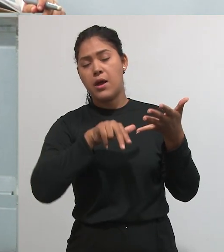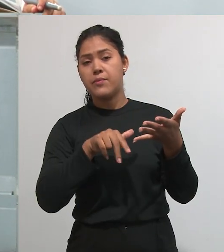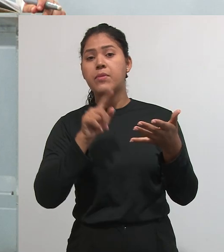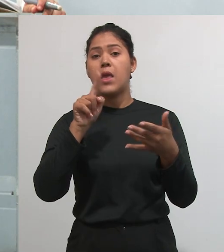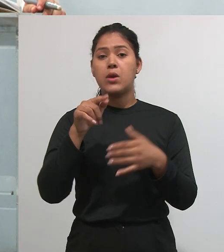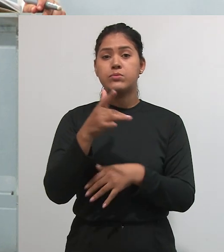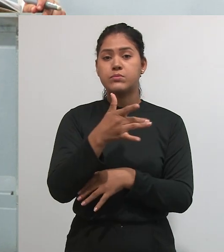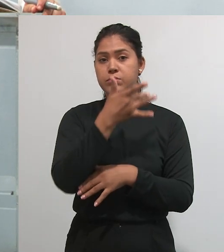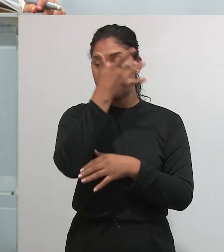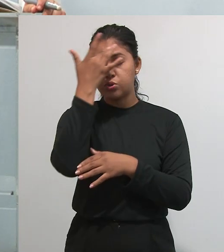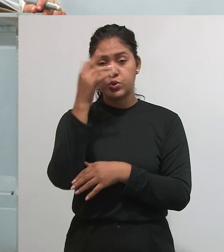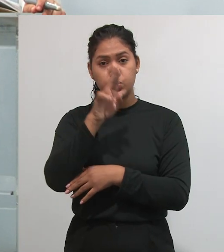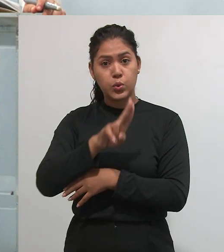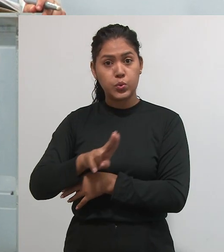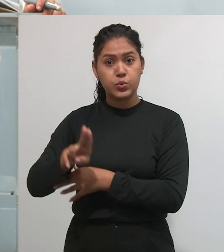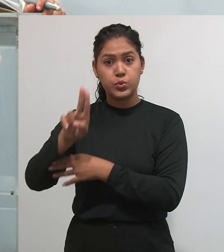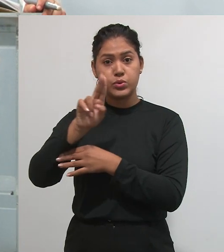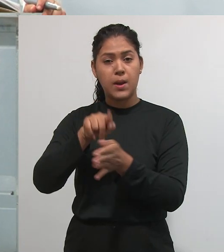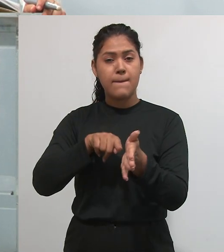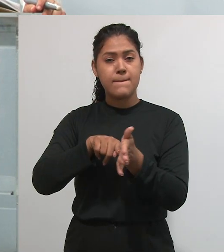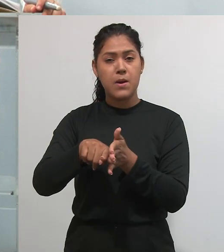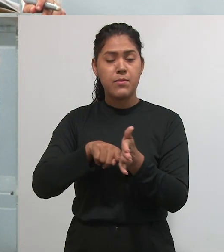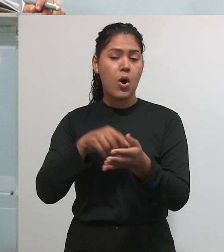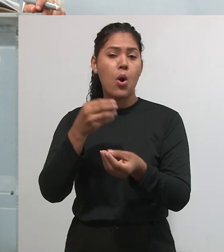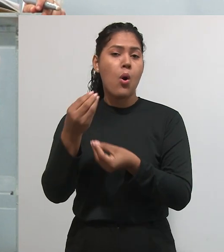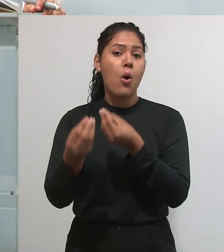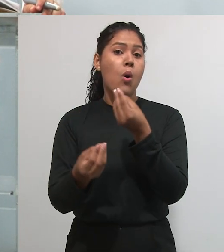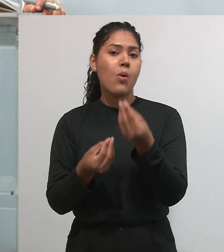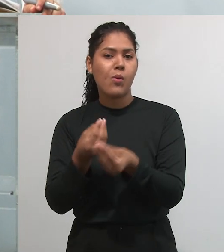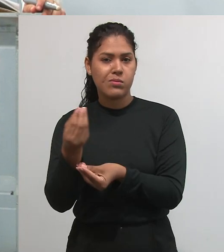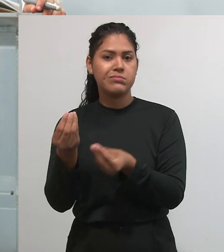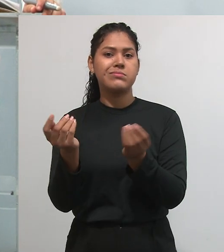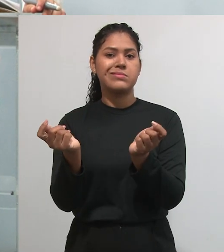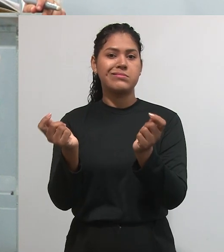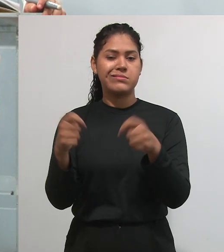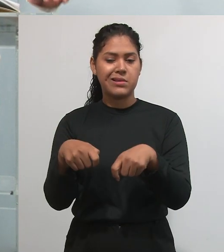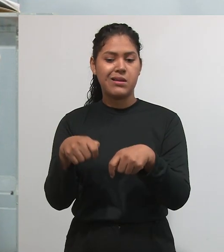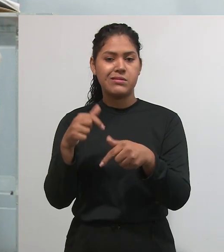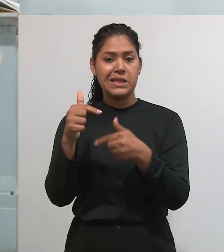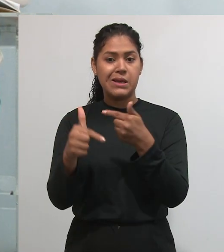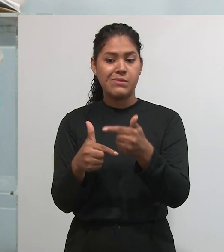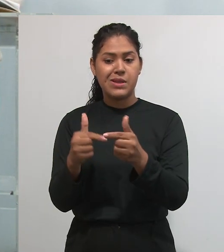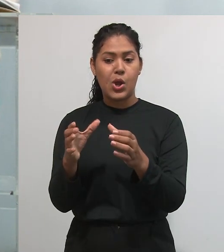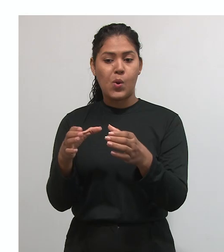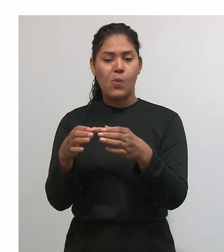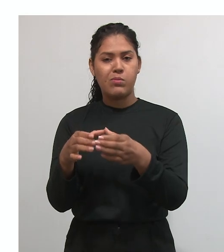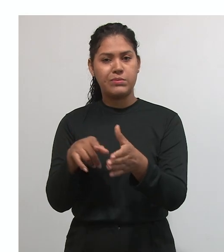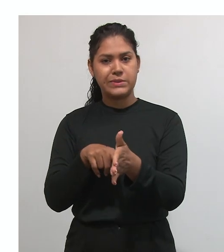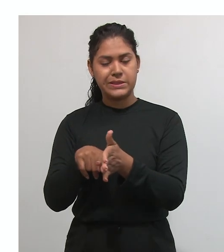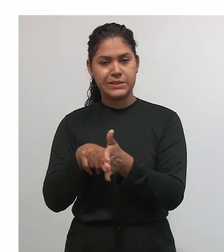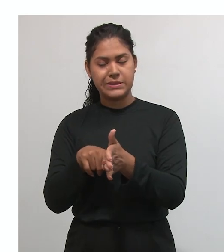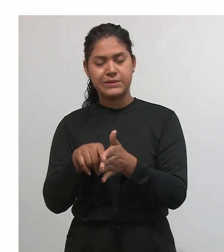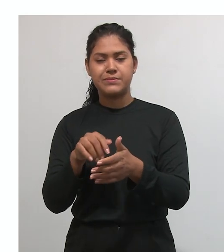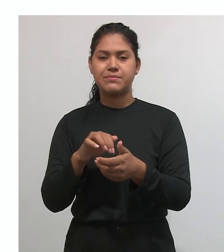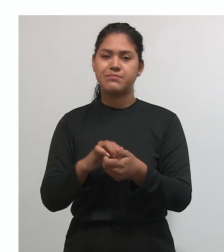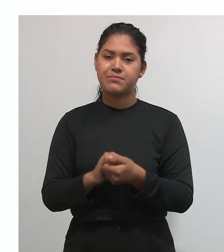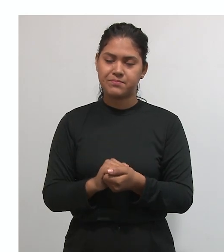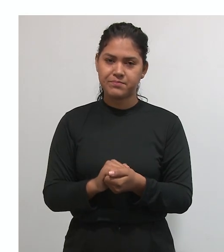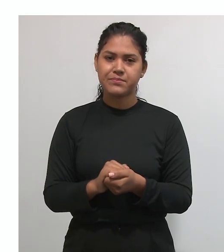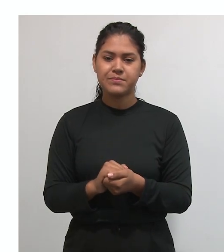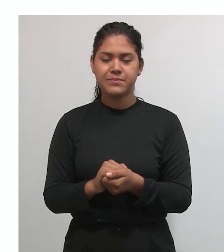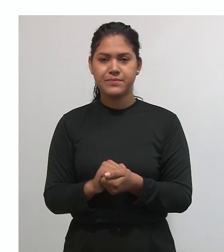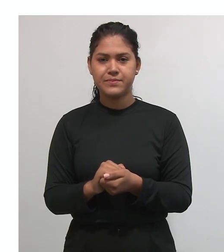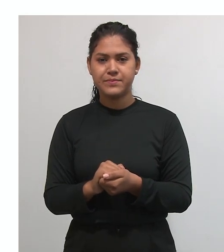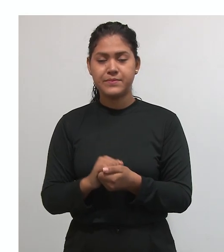pesquisadores, principalmente iniciantes, para entender como é que funciona um grupo de pesquisa. Uma outra